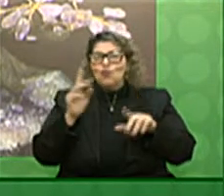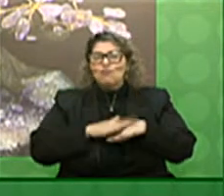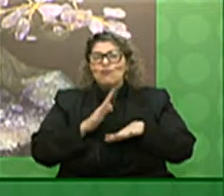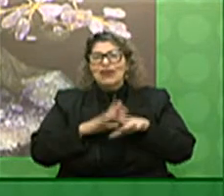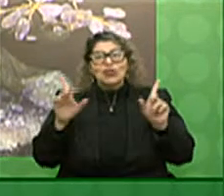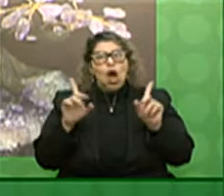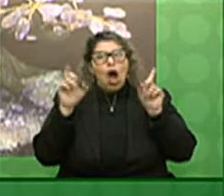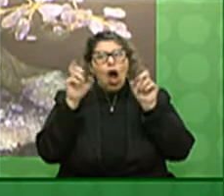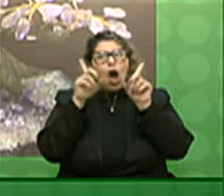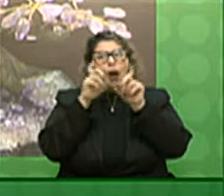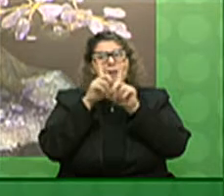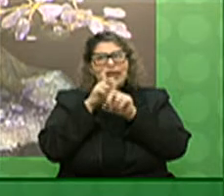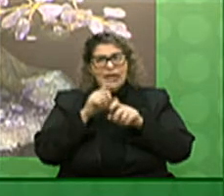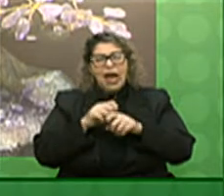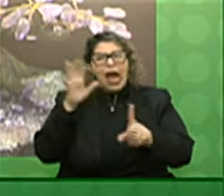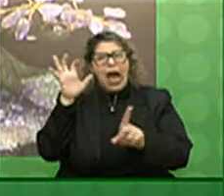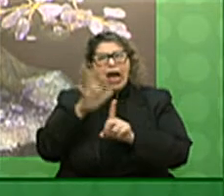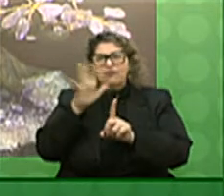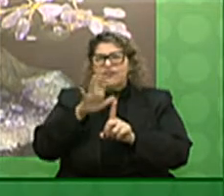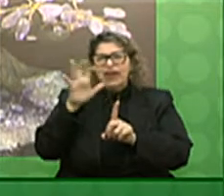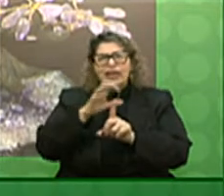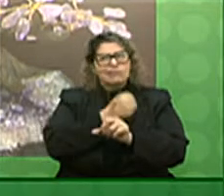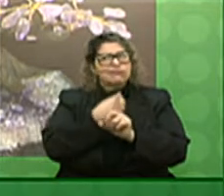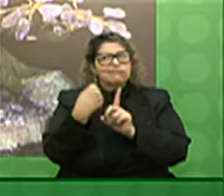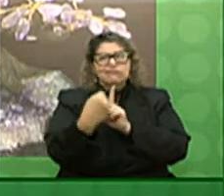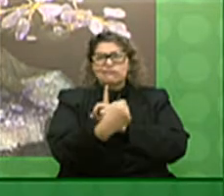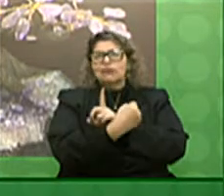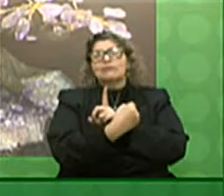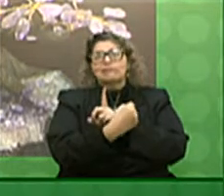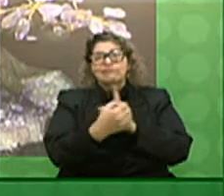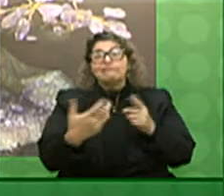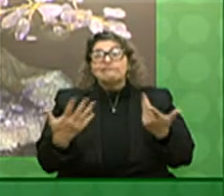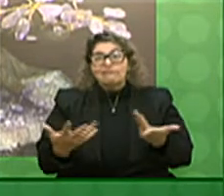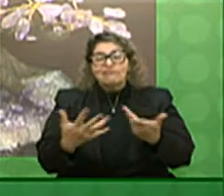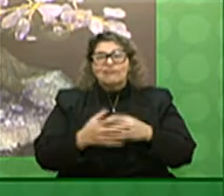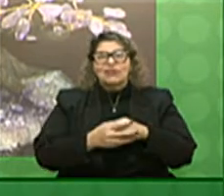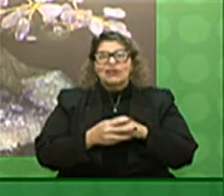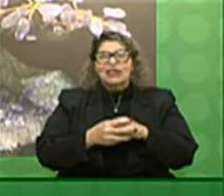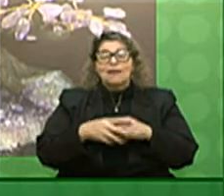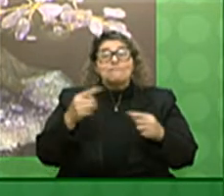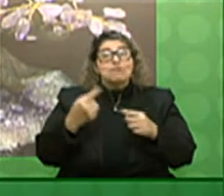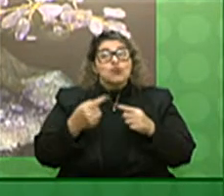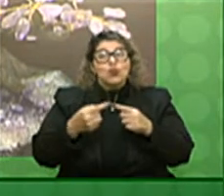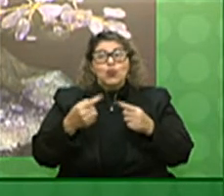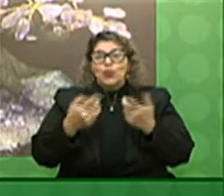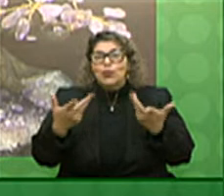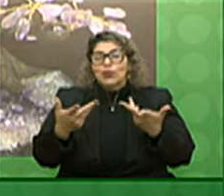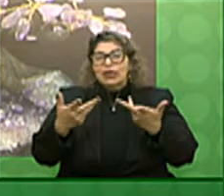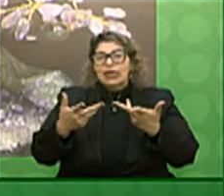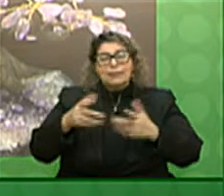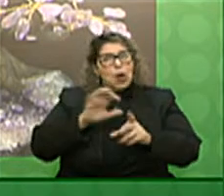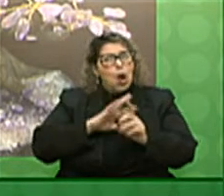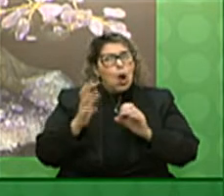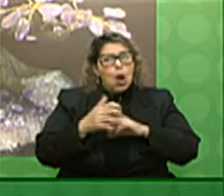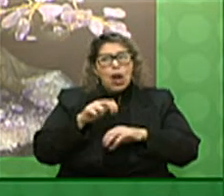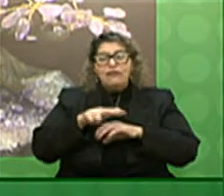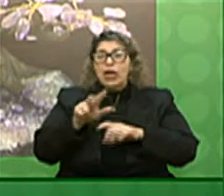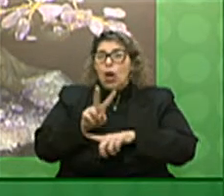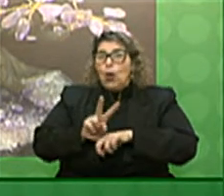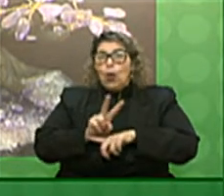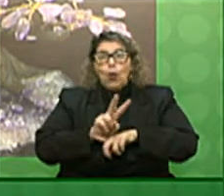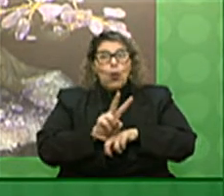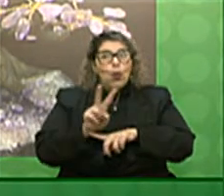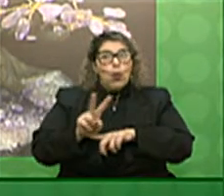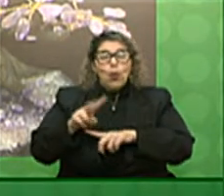que estamos vivendo que afeta a toda a sociedade em função da pandemia do coronavírus os cuidados